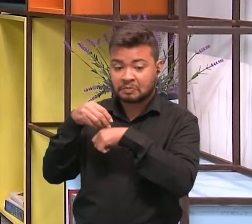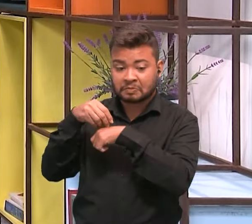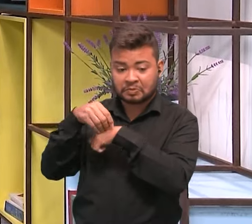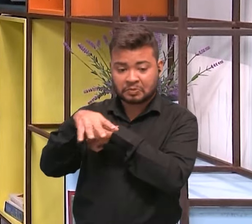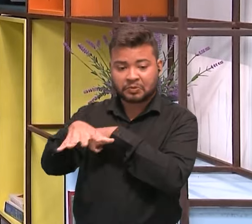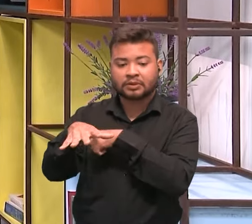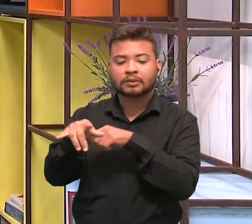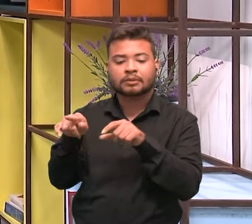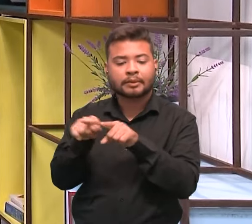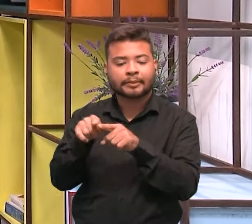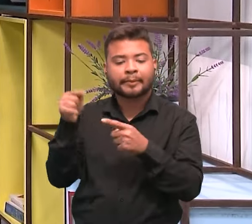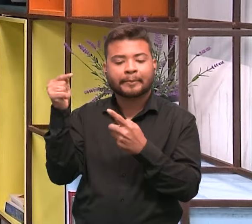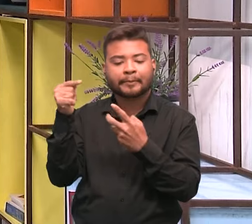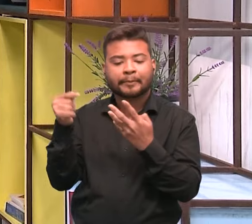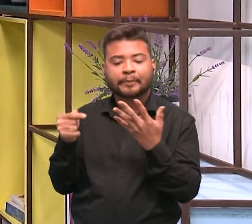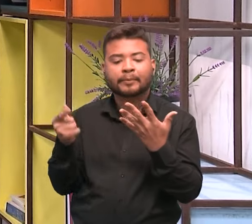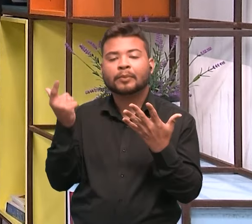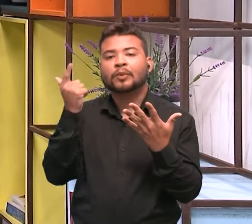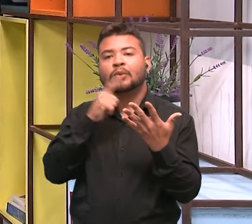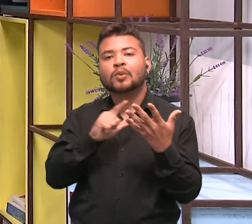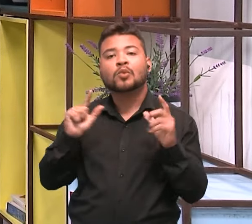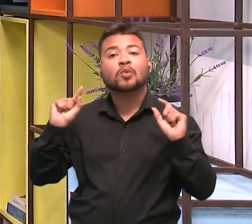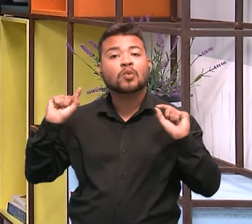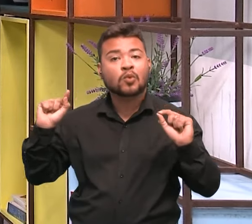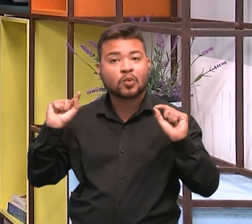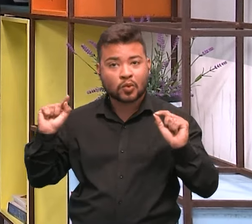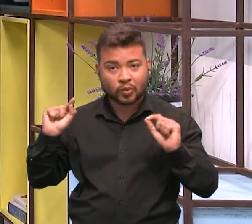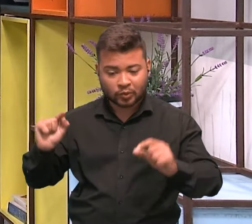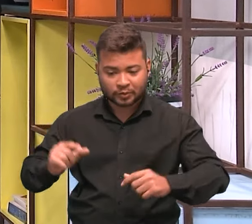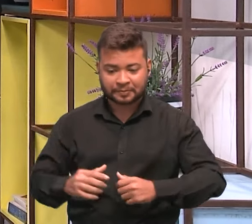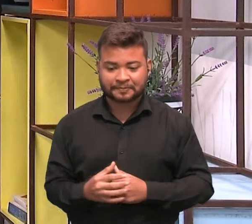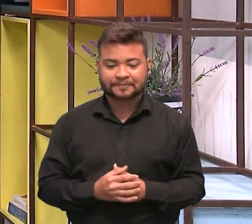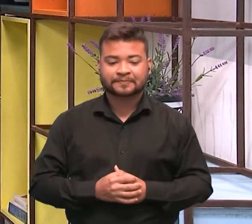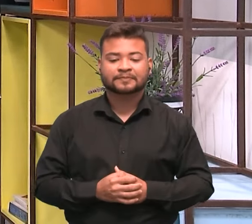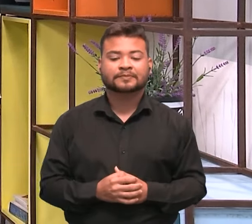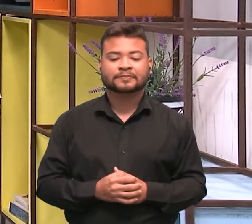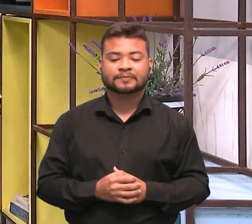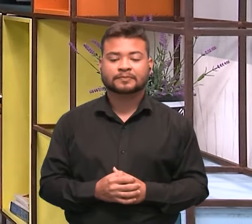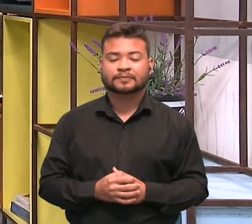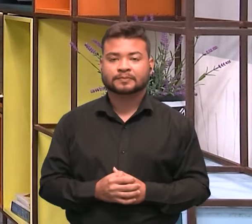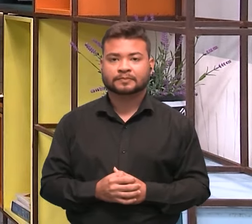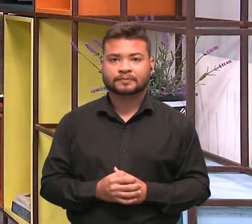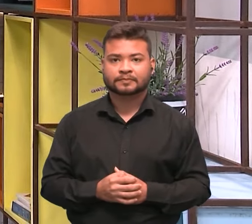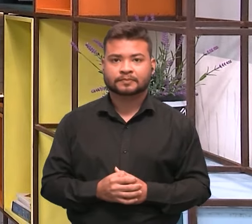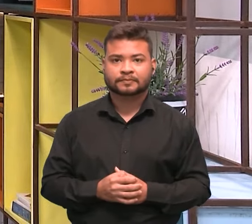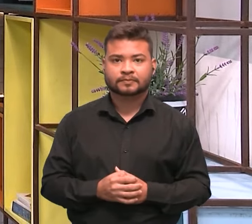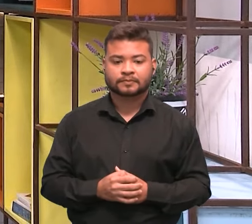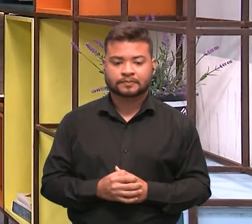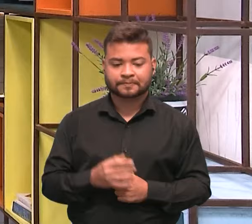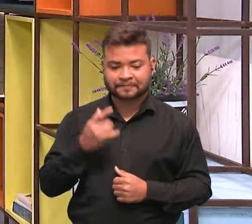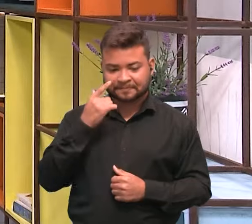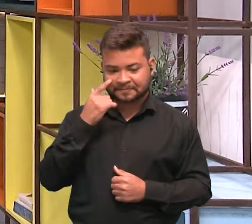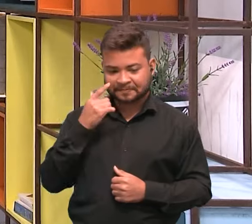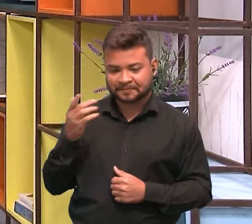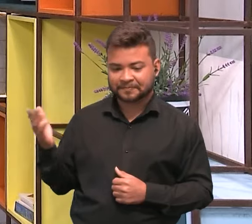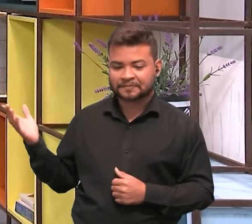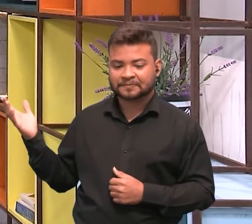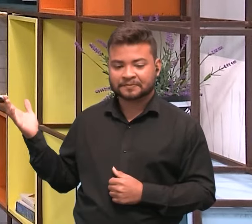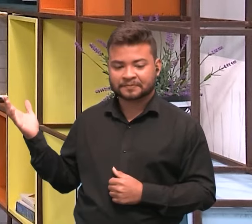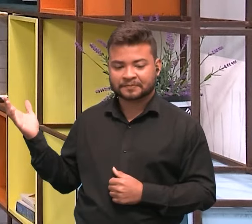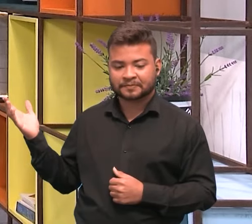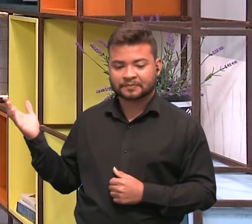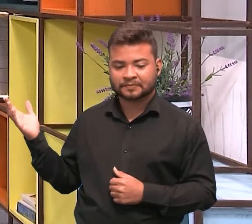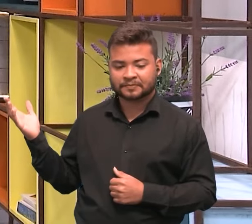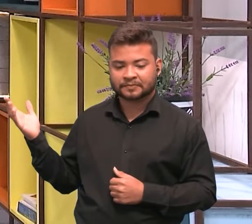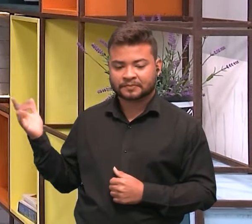quais são as funcionalidades também que vocês terão a partir desse momento que vocês estiverem junto com a gente no Instagram. Ó, aqui na barra de